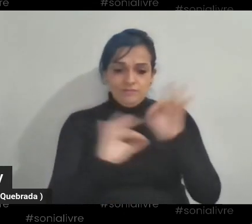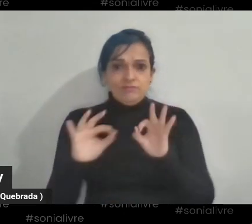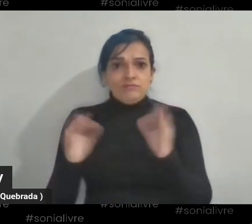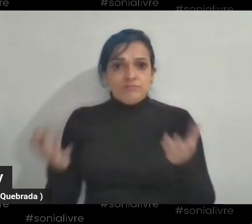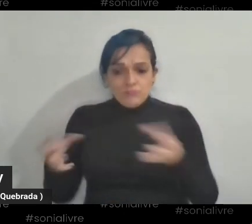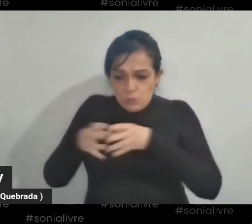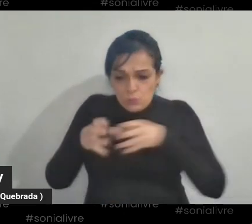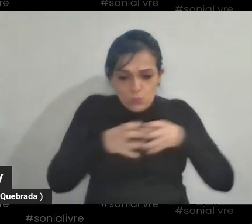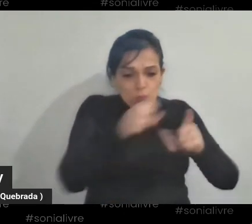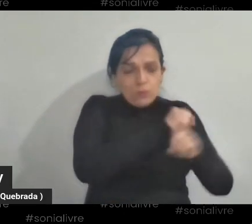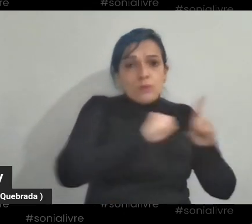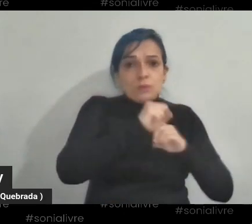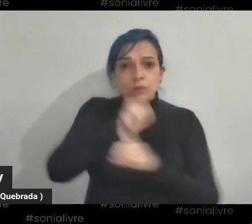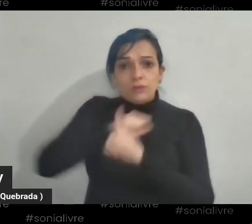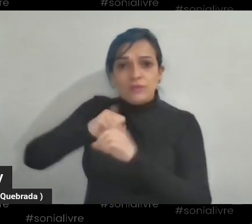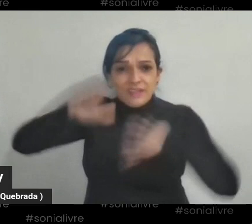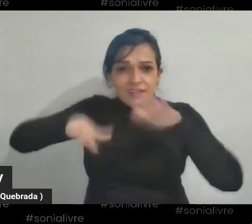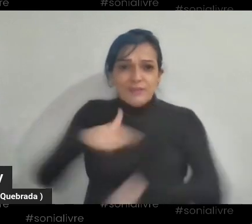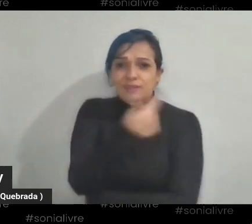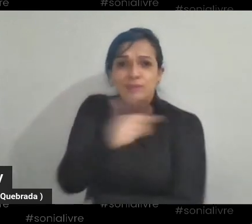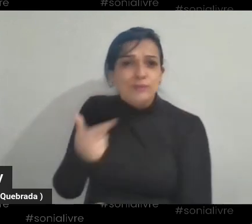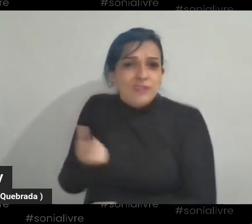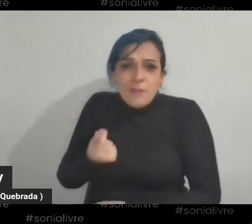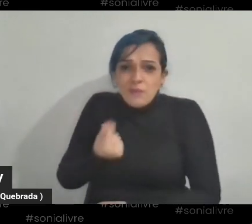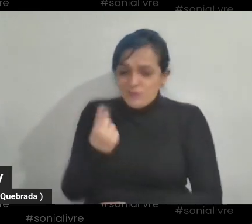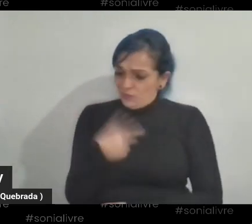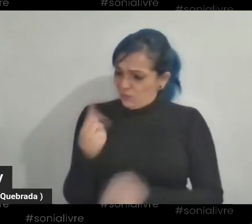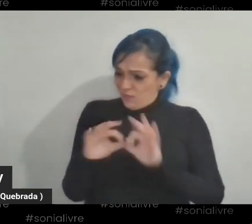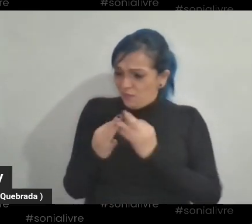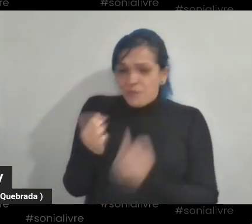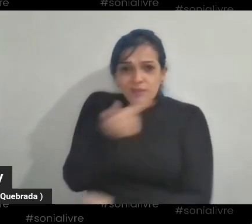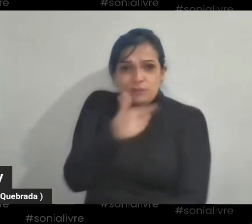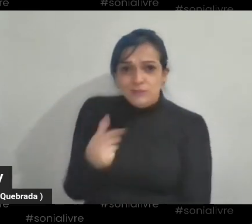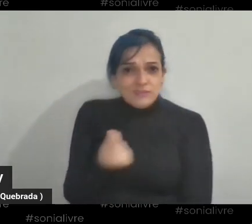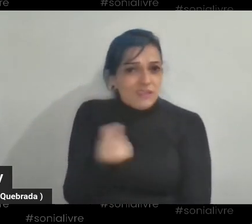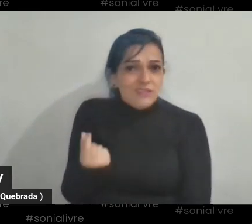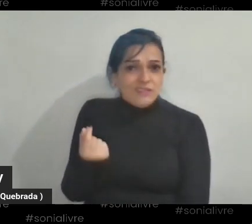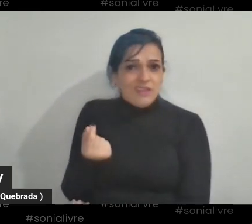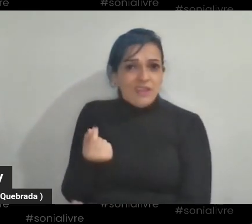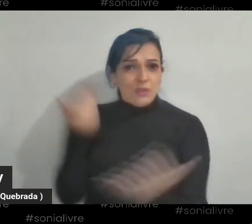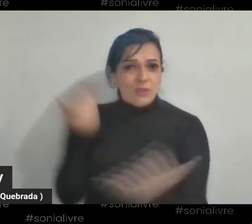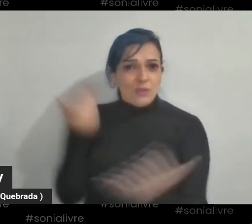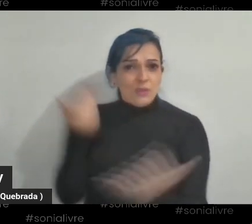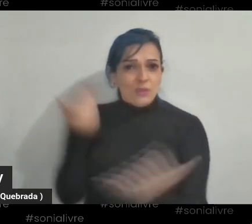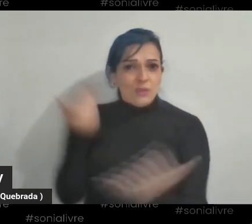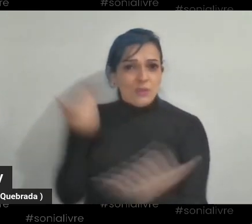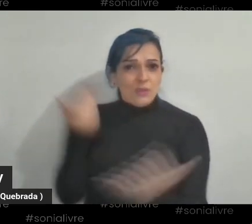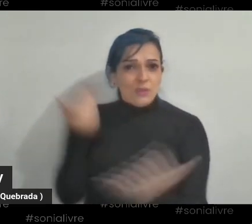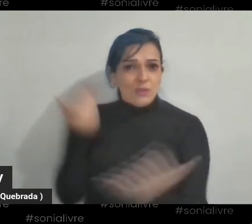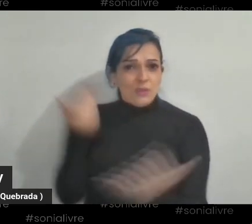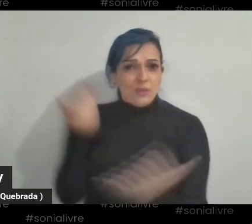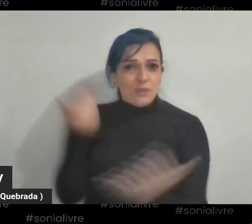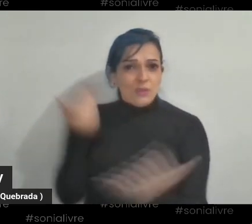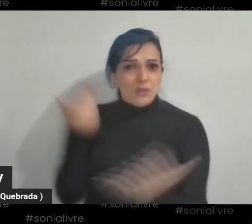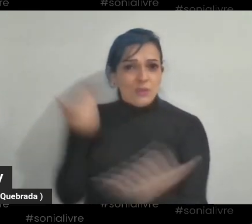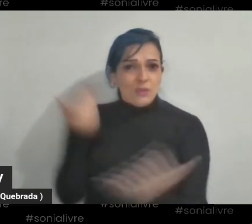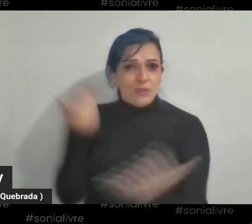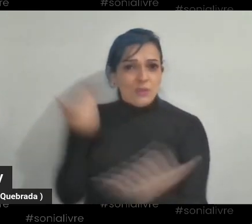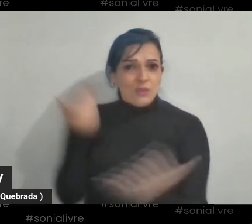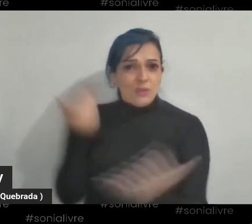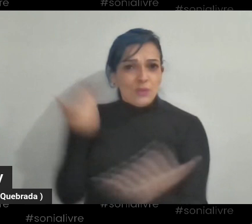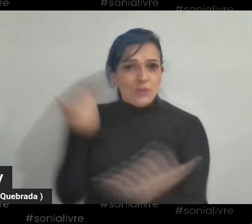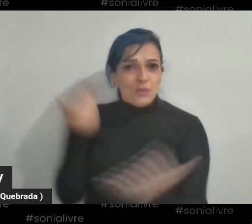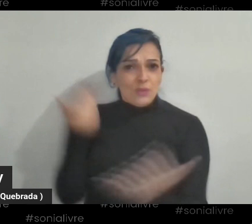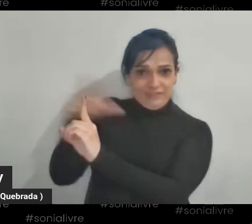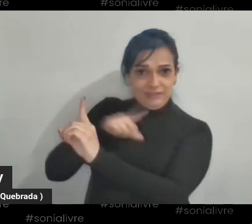condições financeiras como eles poderiam ter tido lá, tem lá, para oferecer algo melhor para a Sônia, no sentido de cuidados, mas